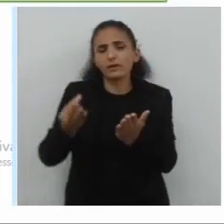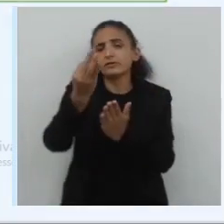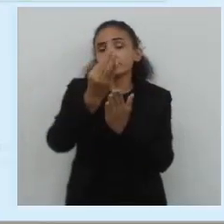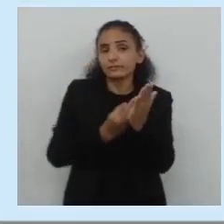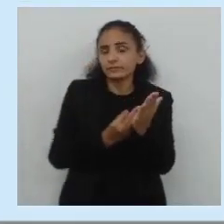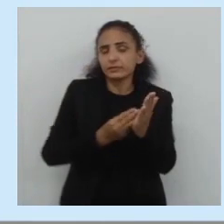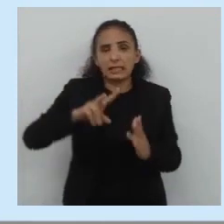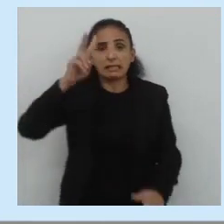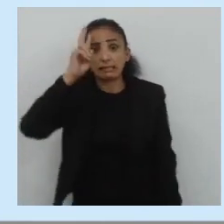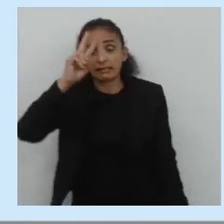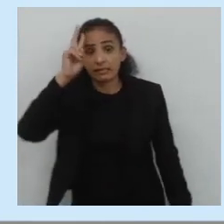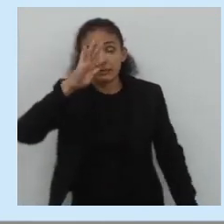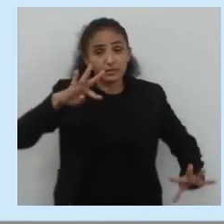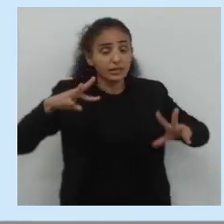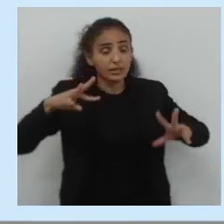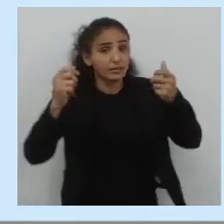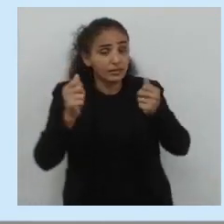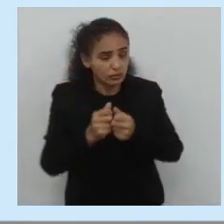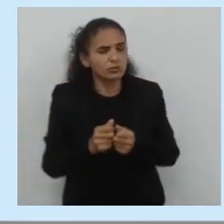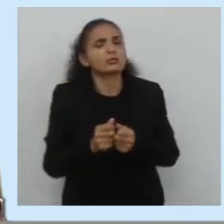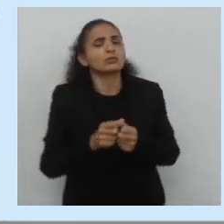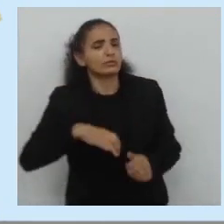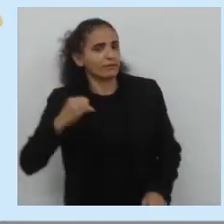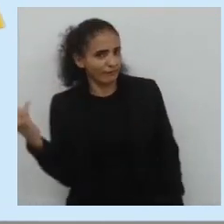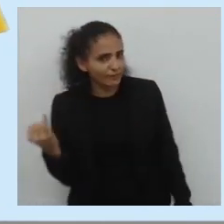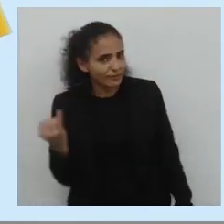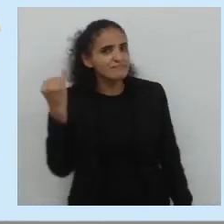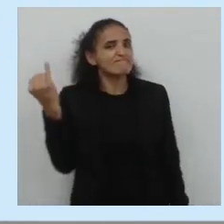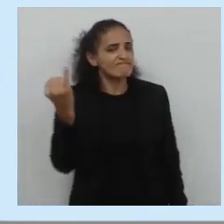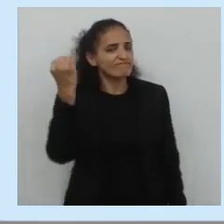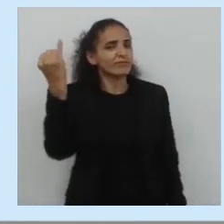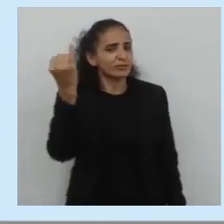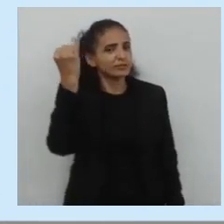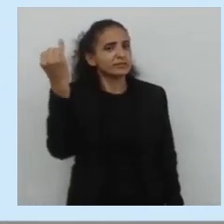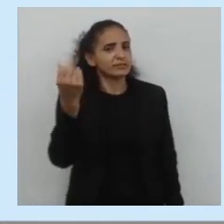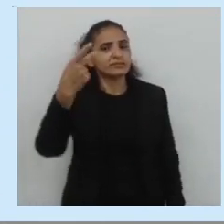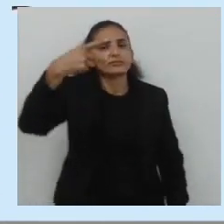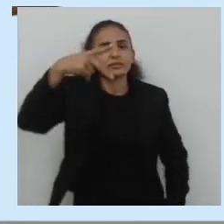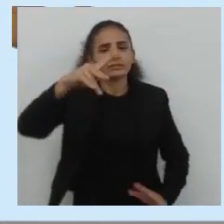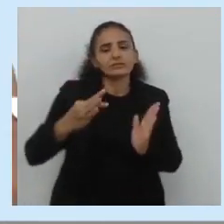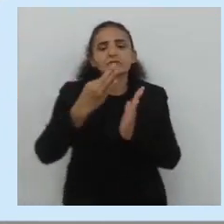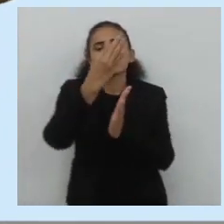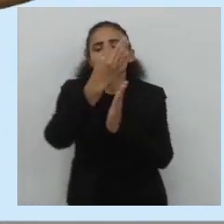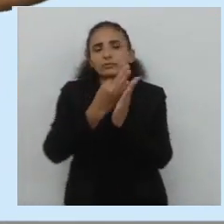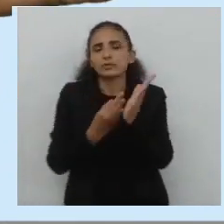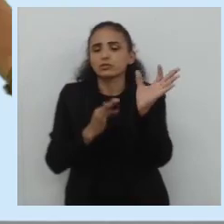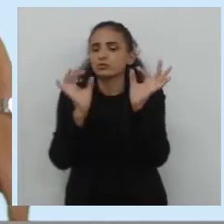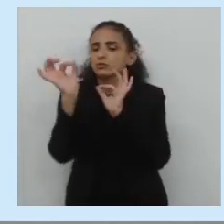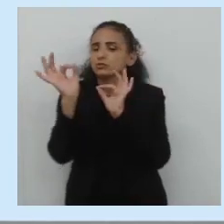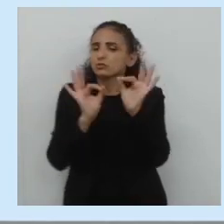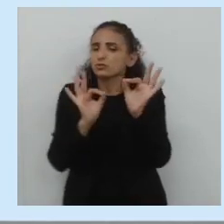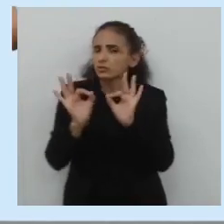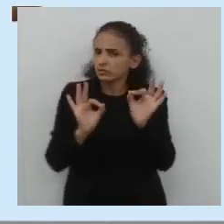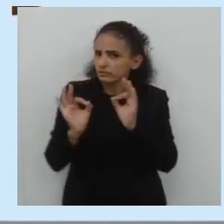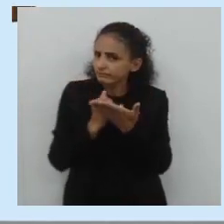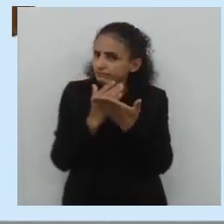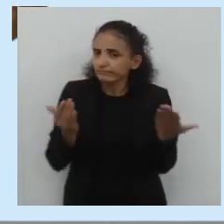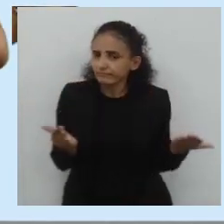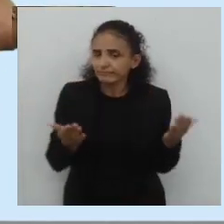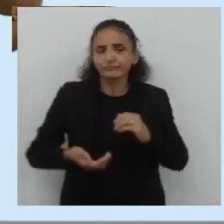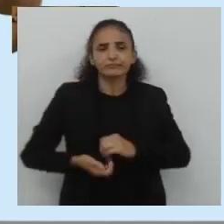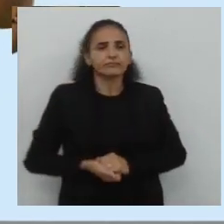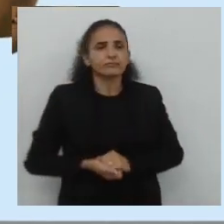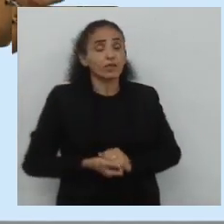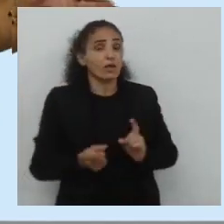texto. Então lembre-se que tudo isso pesa na questão de que dá a aceitabilidade do seu texto, certo? Então